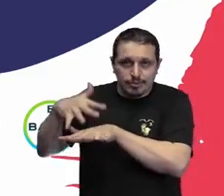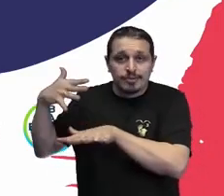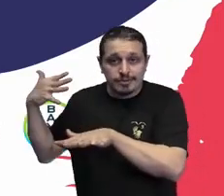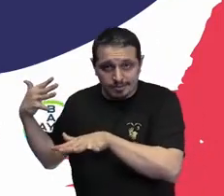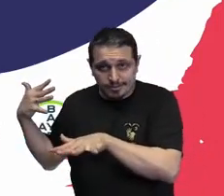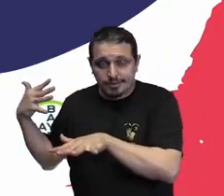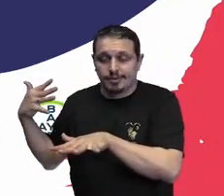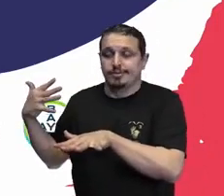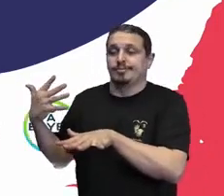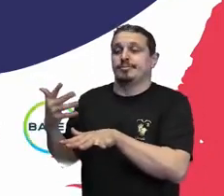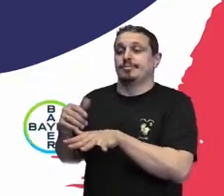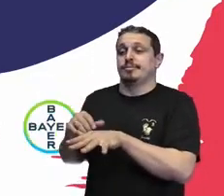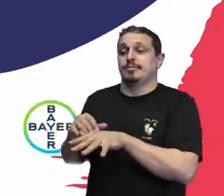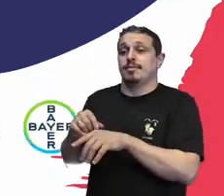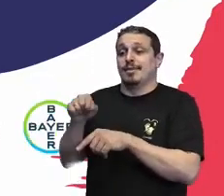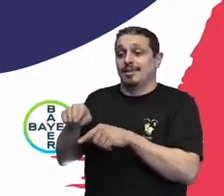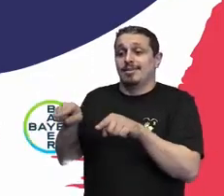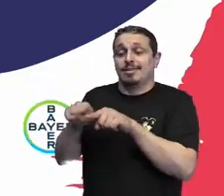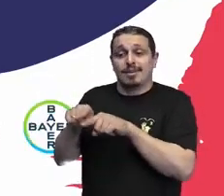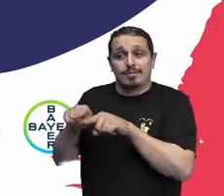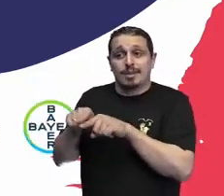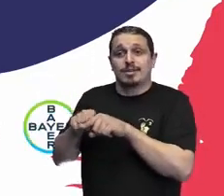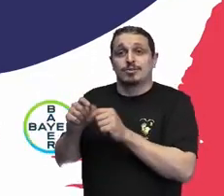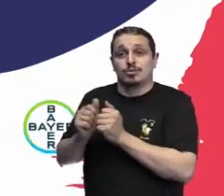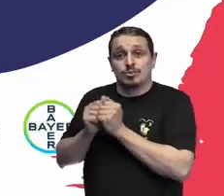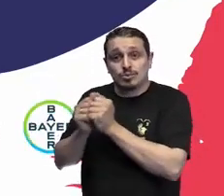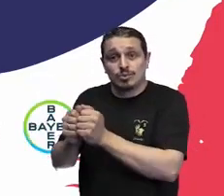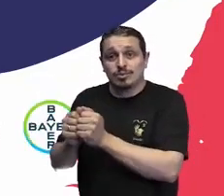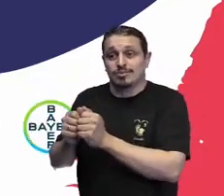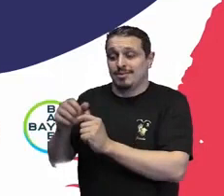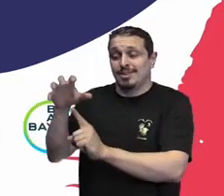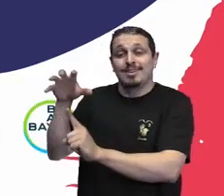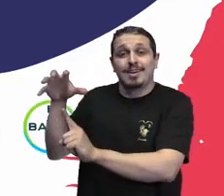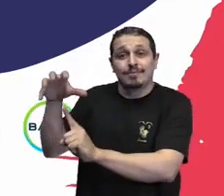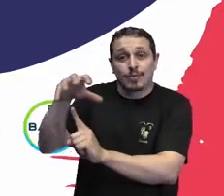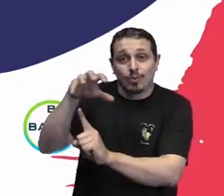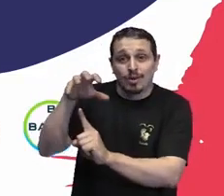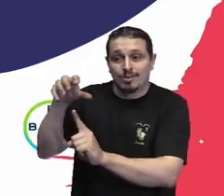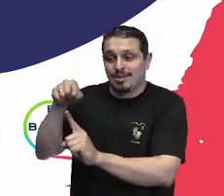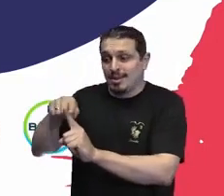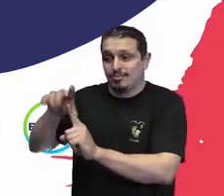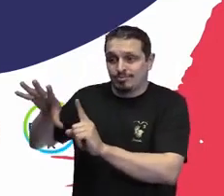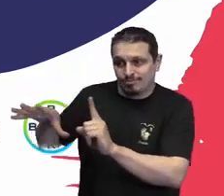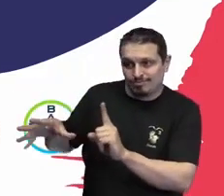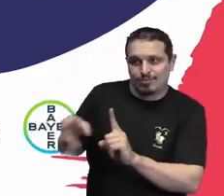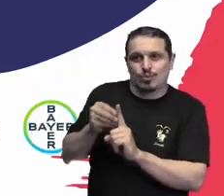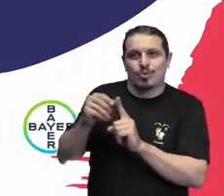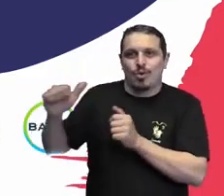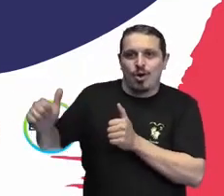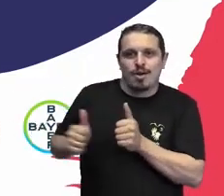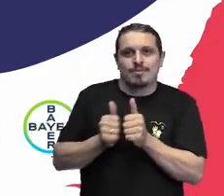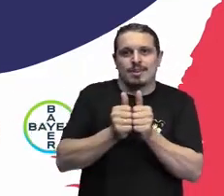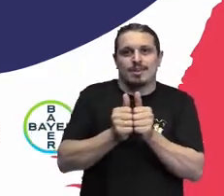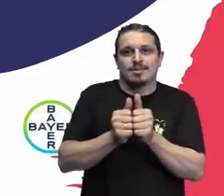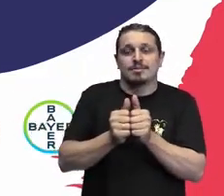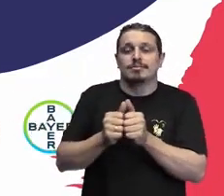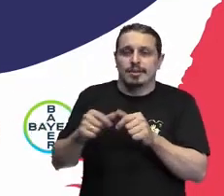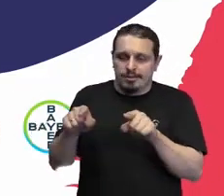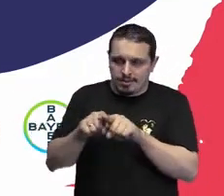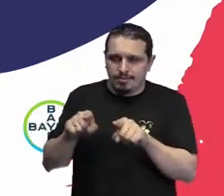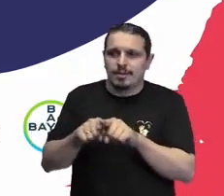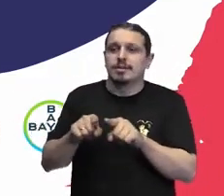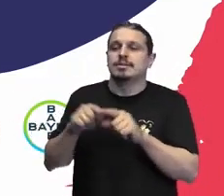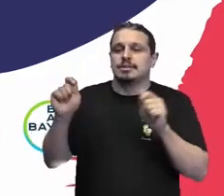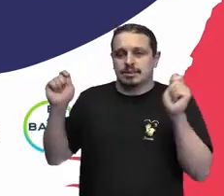organizações e que agora a gente precisa intencionalmente trazer essas pessoas, preparar a minha cultura para ter a capacidade de